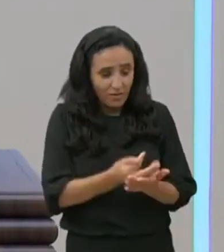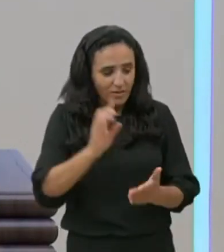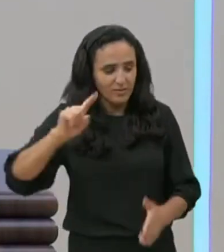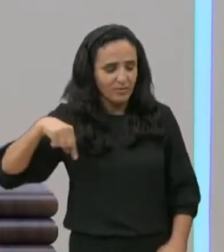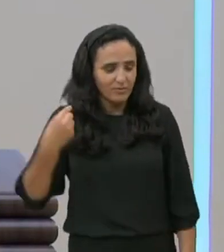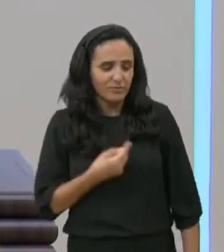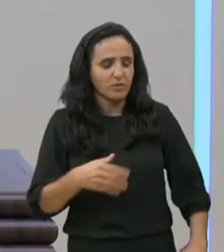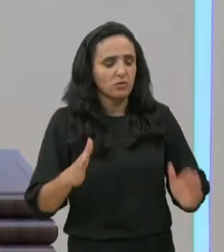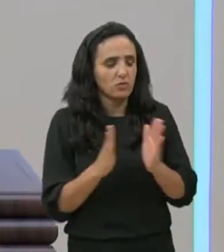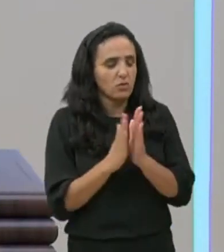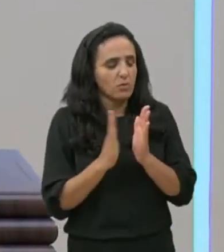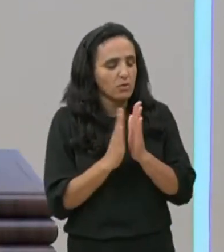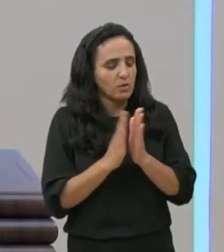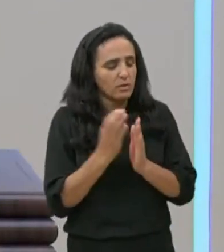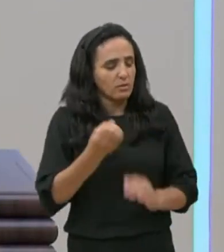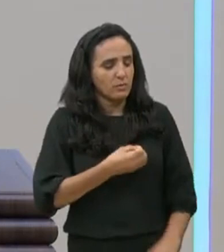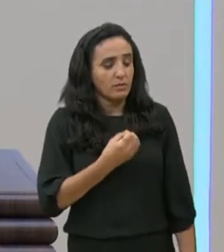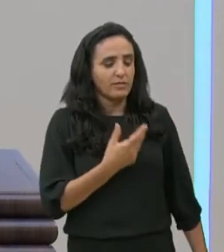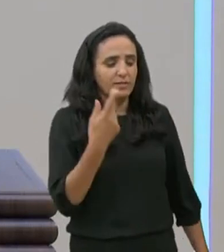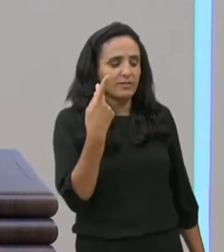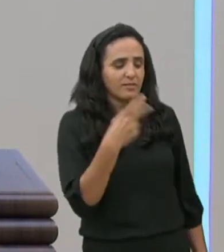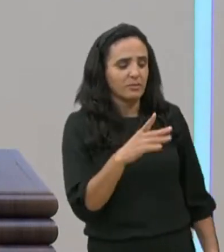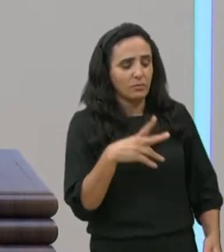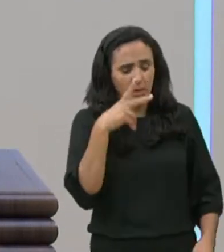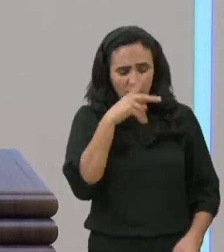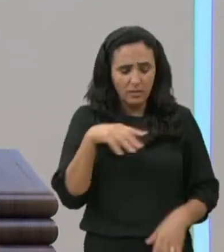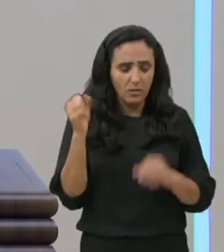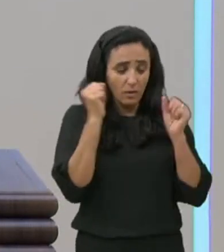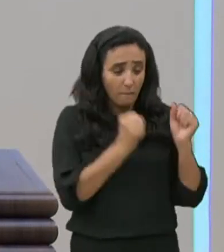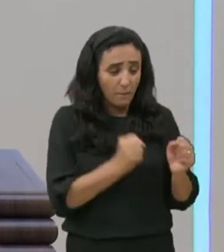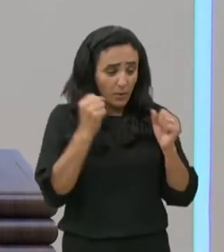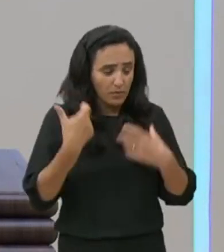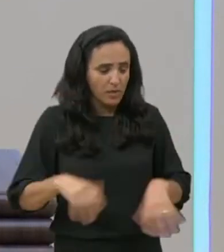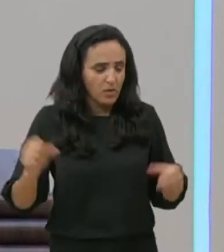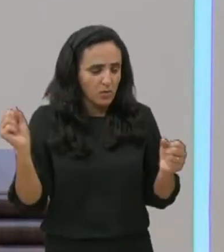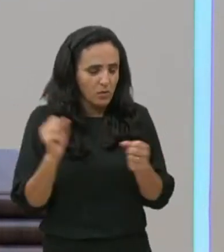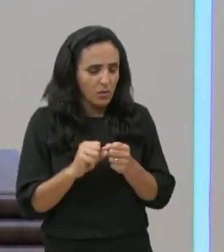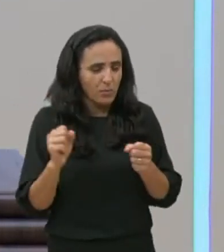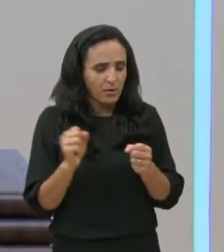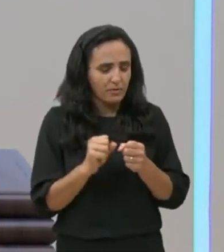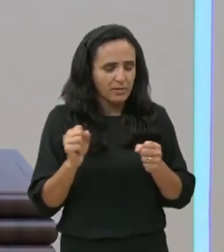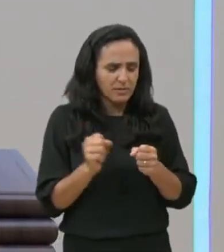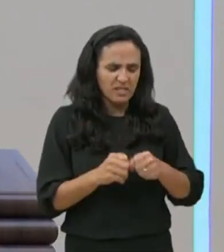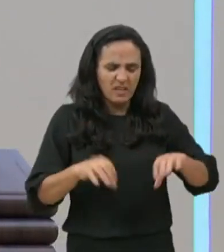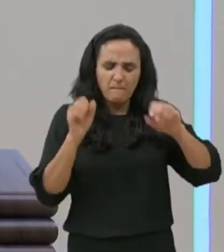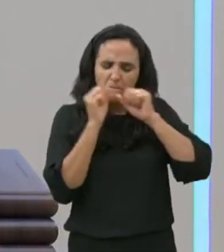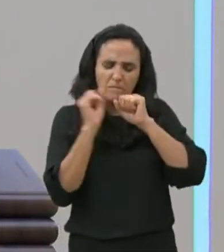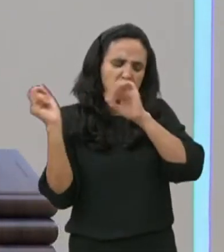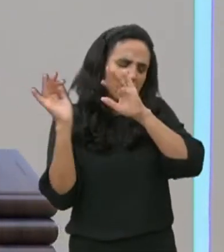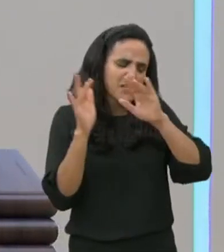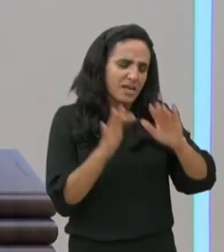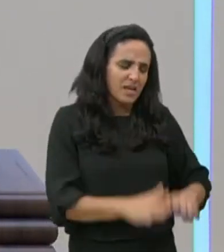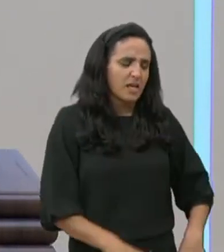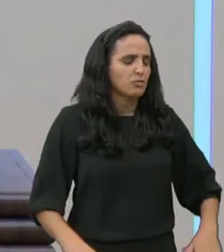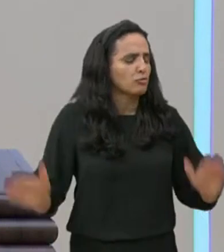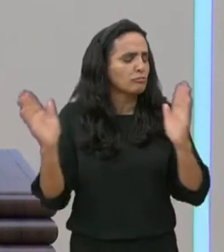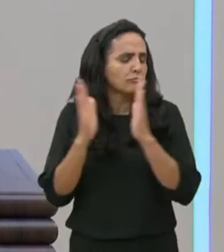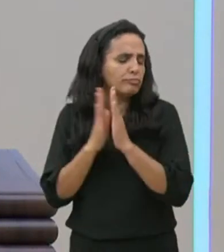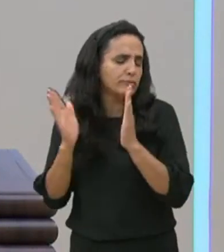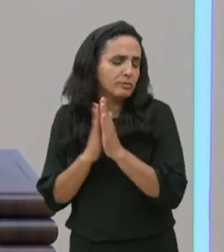orando pela senhora, serva de Deus, e Deus é poderoso, fazer, abundantemente, muito mais, além daquilo que pedimos,